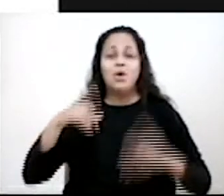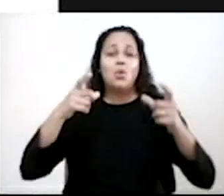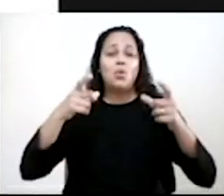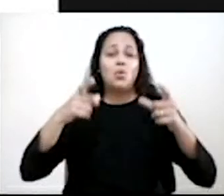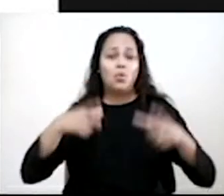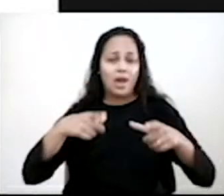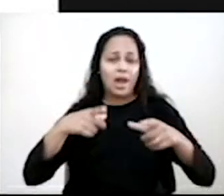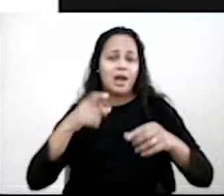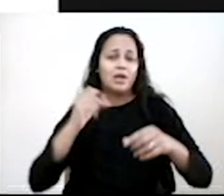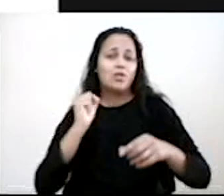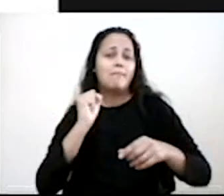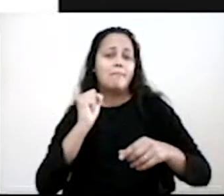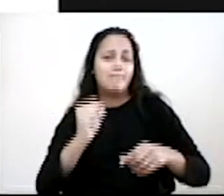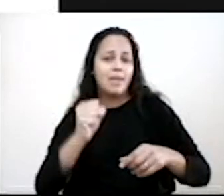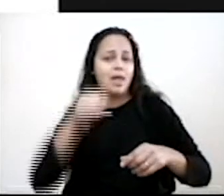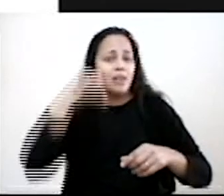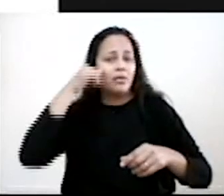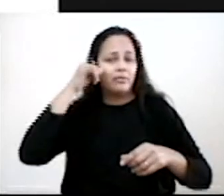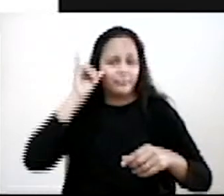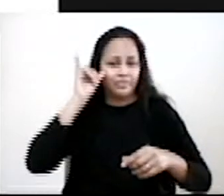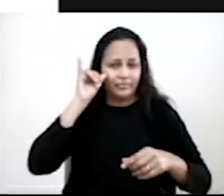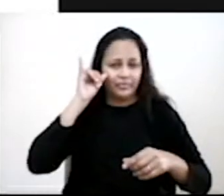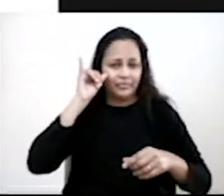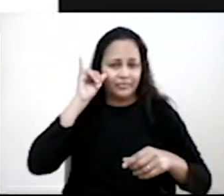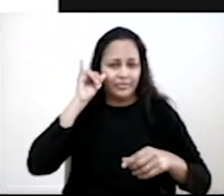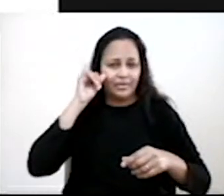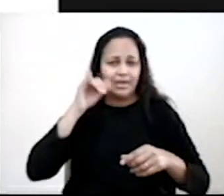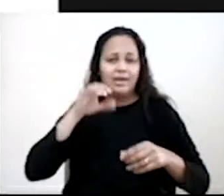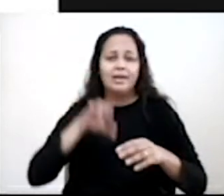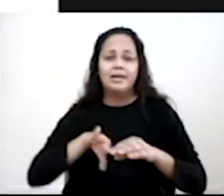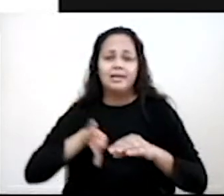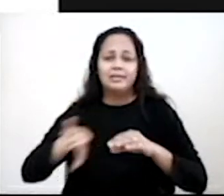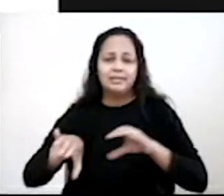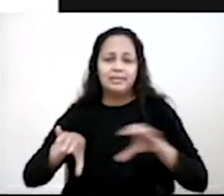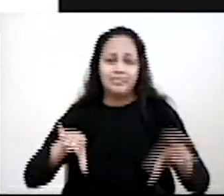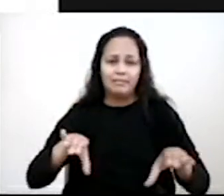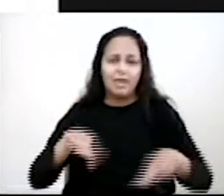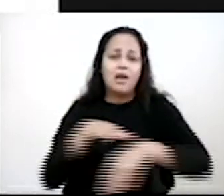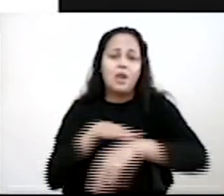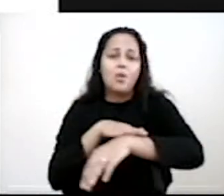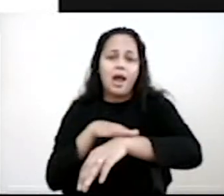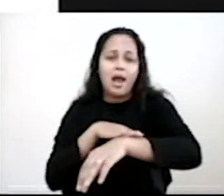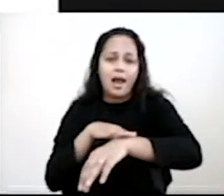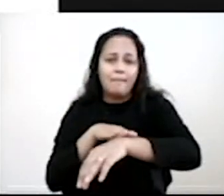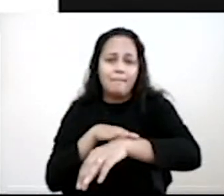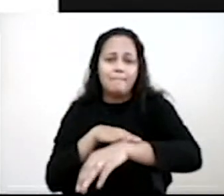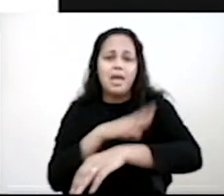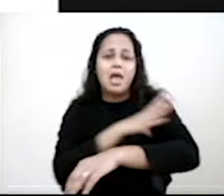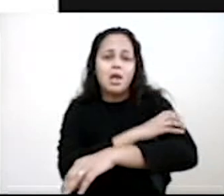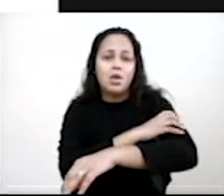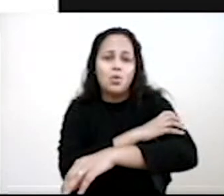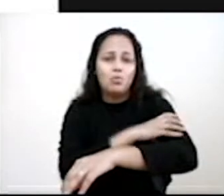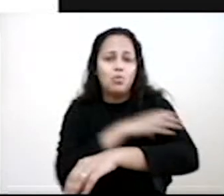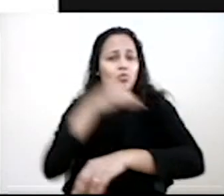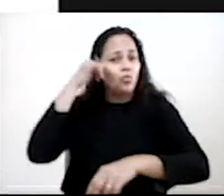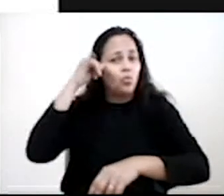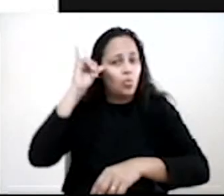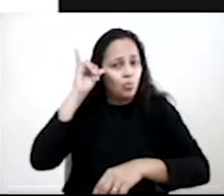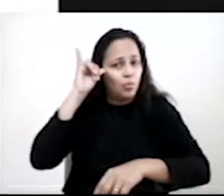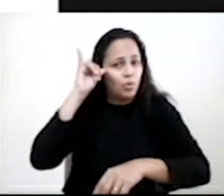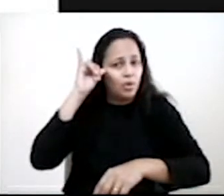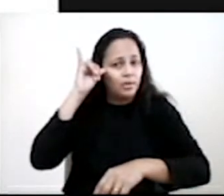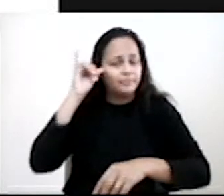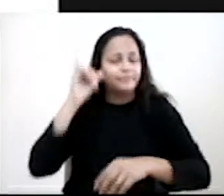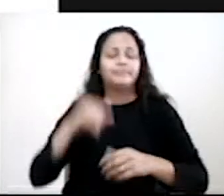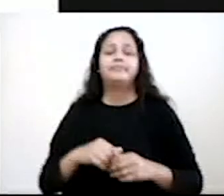do Norte, eles separam pele e músculo do boi abatido e andam descalços no sangue ainda morno do animal.